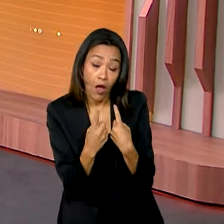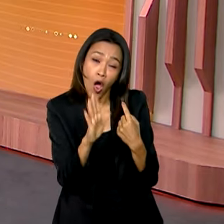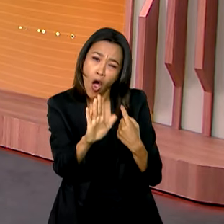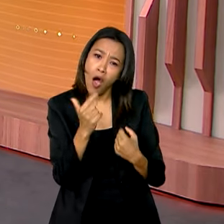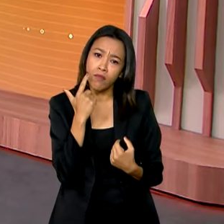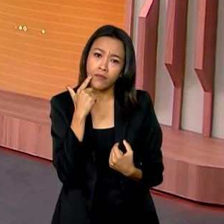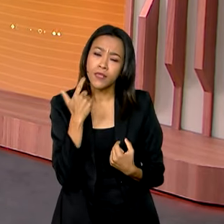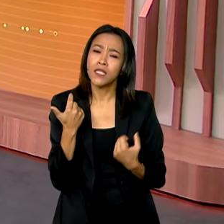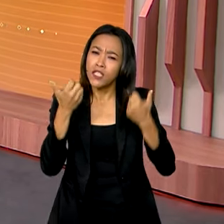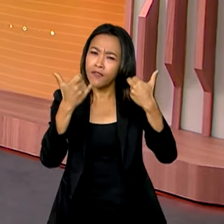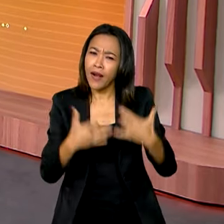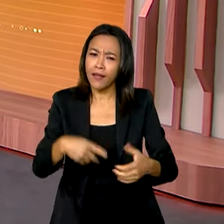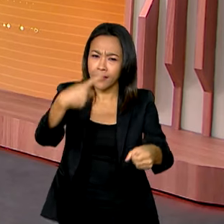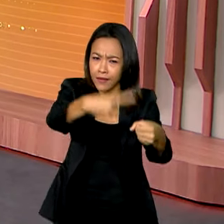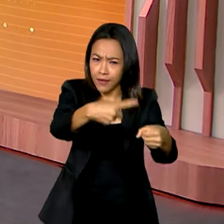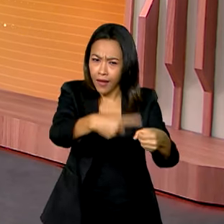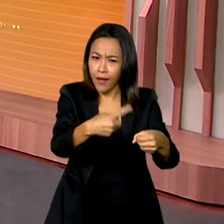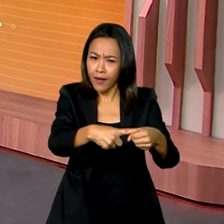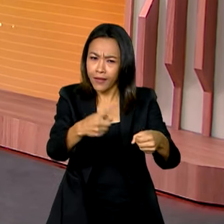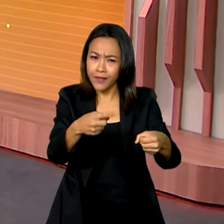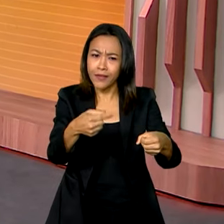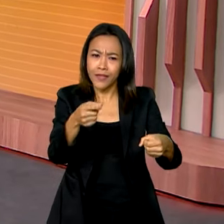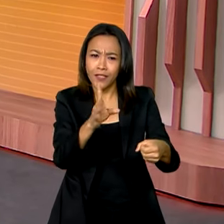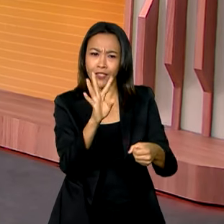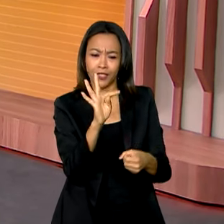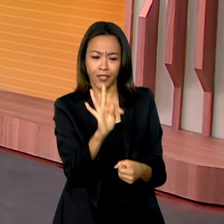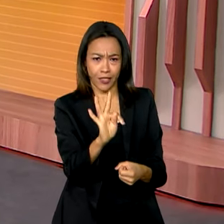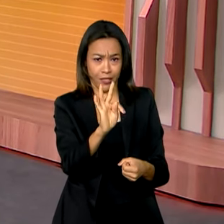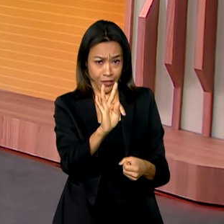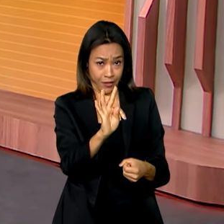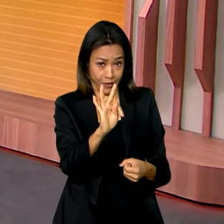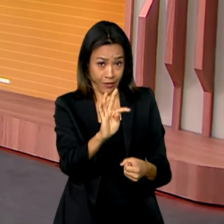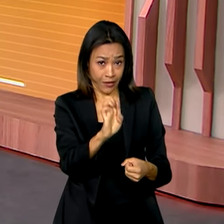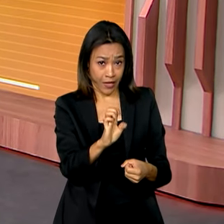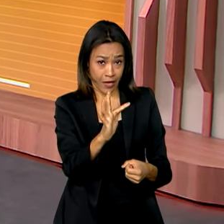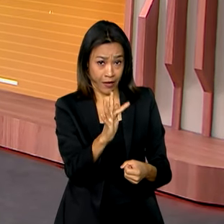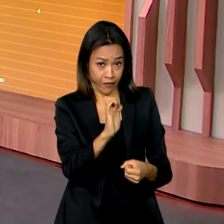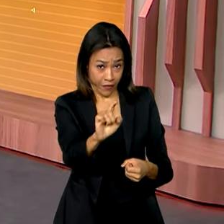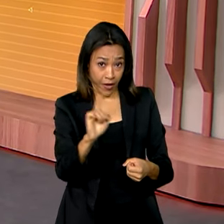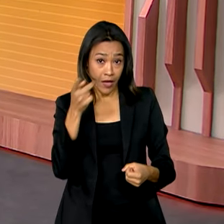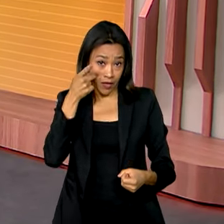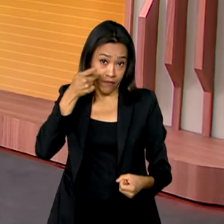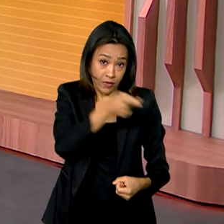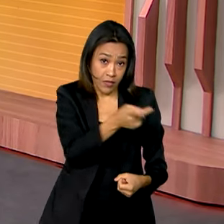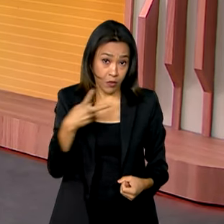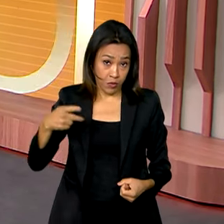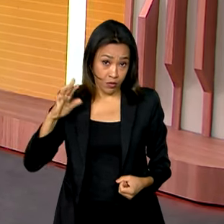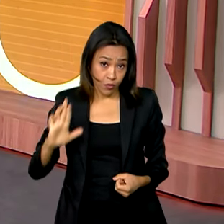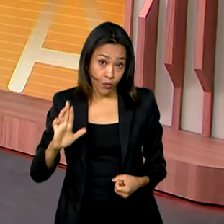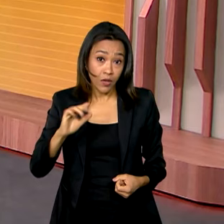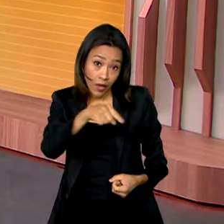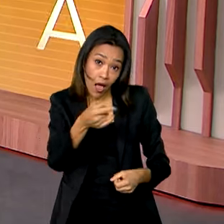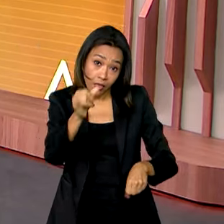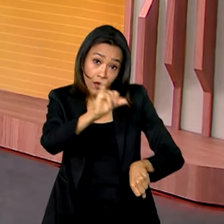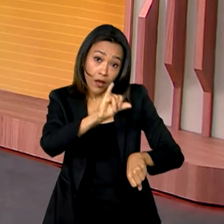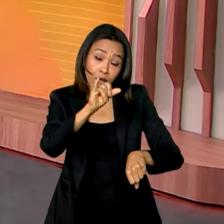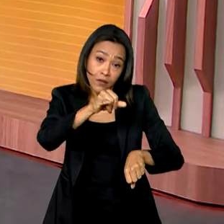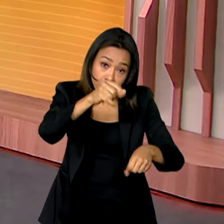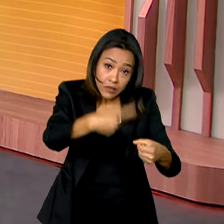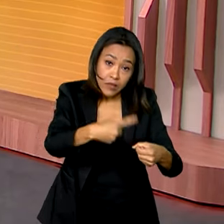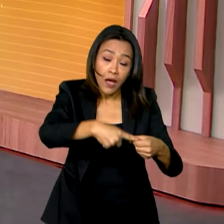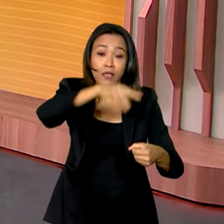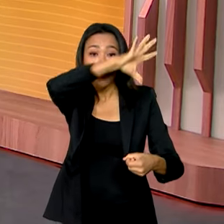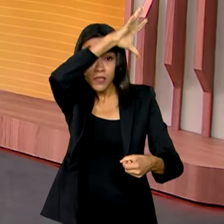que a gente falou de Tefé, que é esse município que o presidente Lula visita hoje na Amazônia, vamos aproveitar então para conhecer algumas